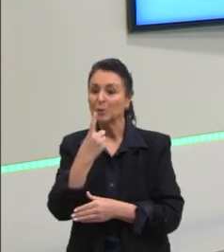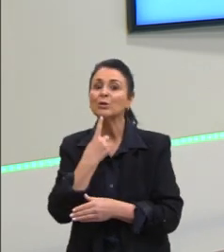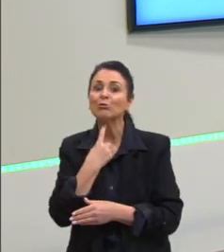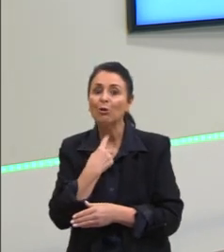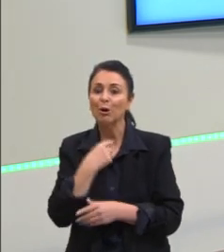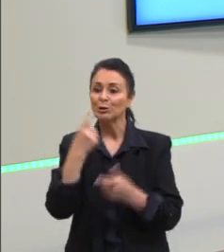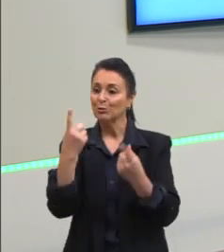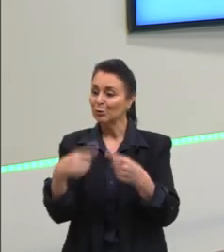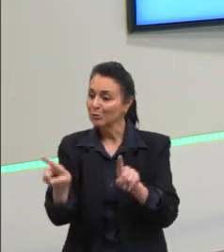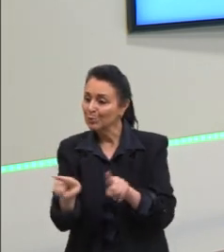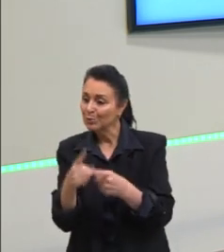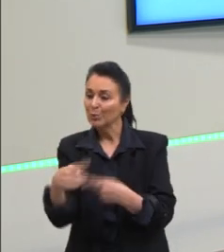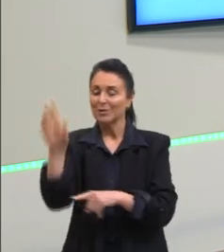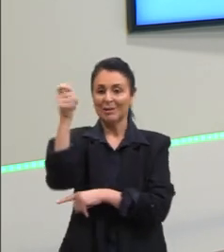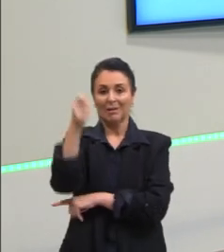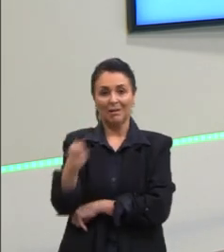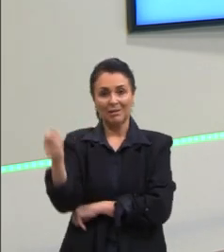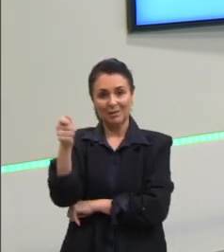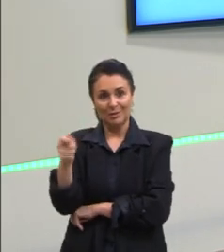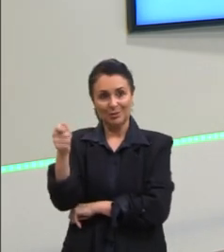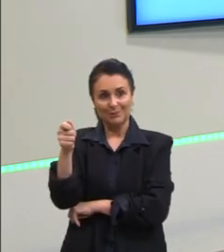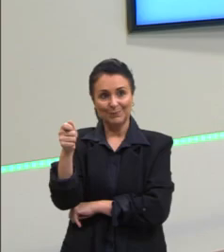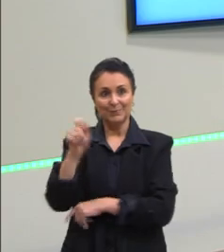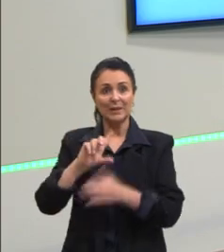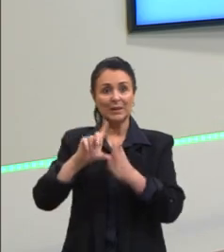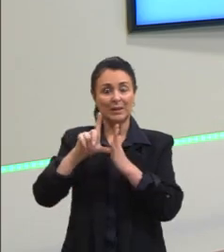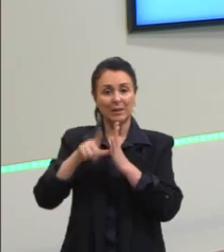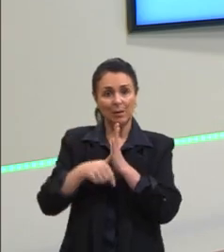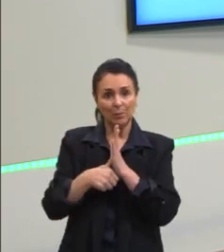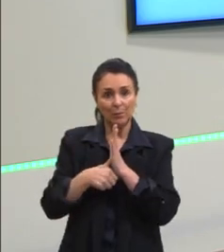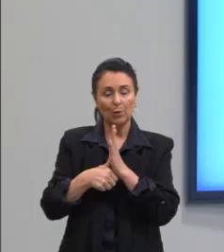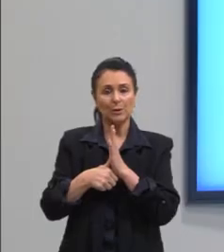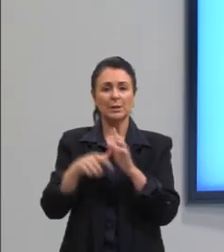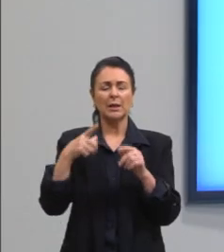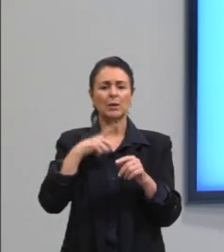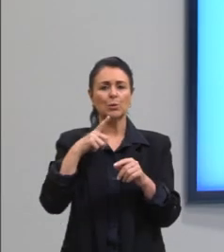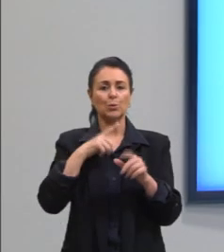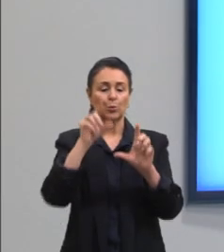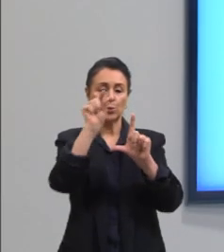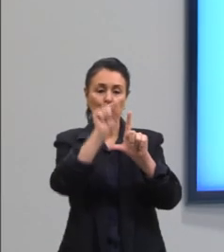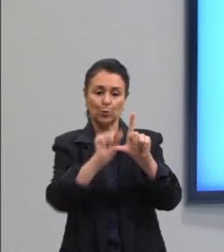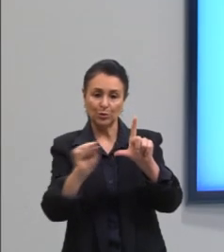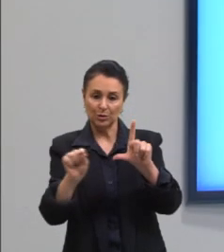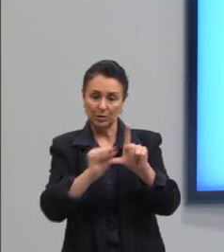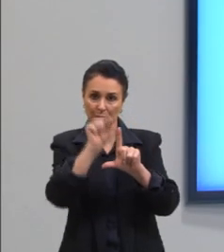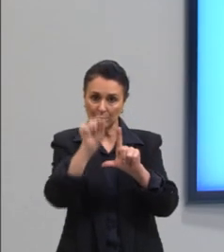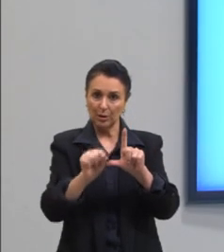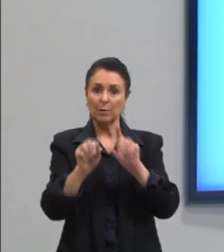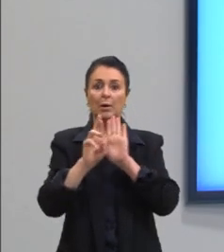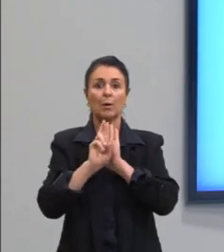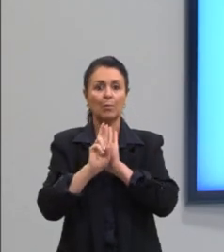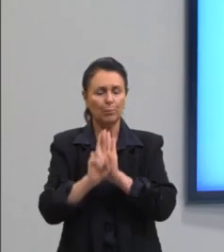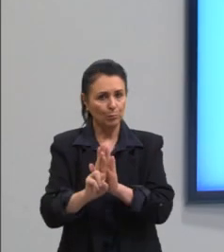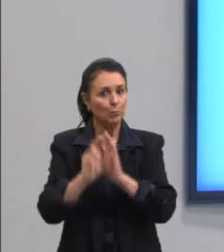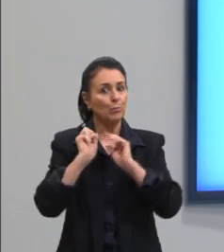asiática. E aqui, então, depois do que eu falei sobre diagrama, falei que a gente pode também representar,